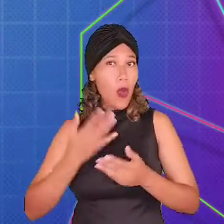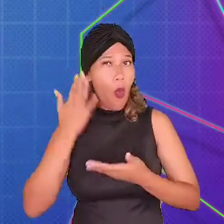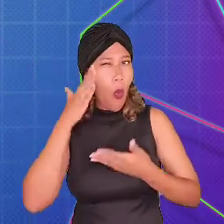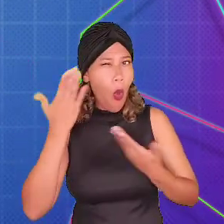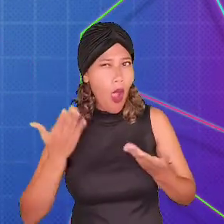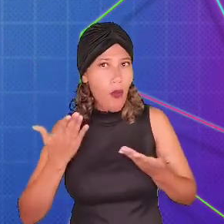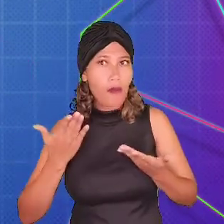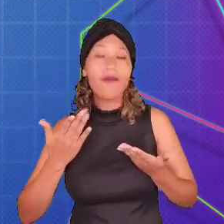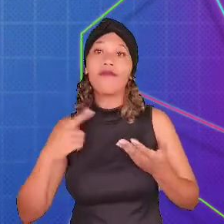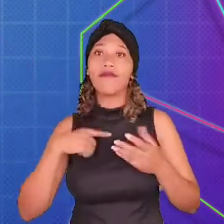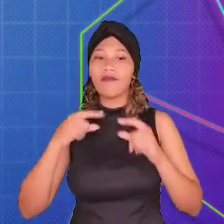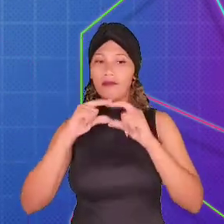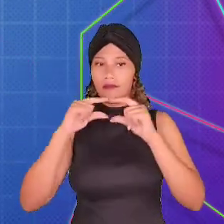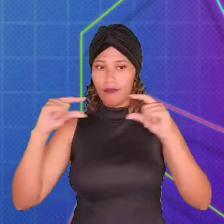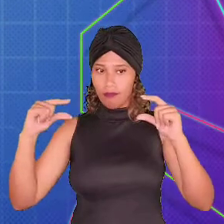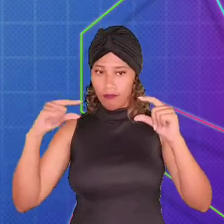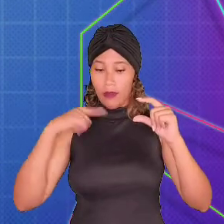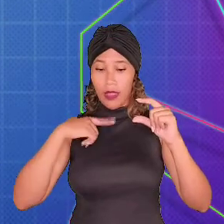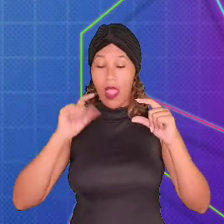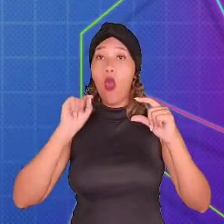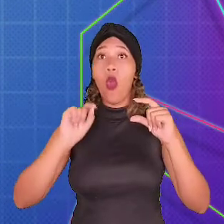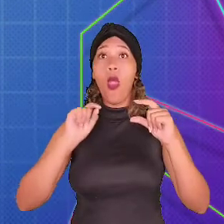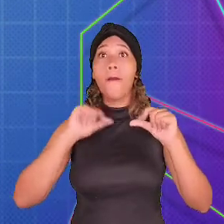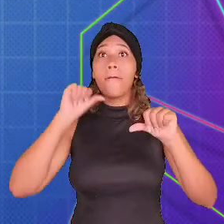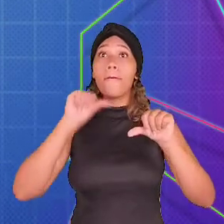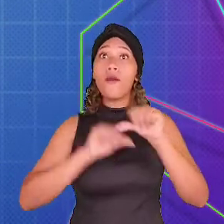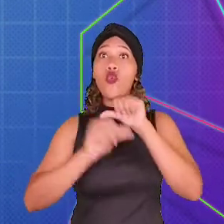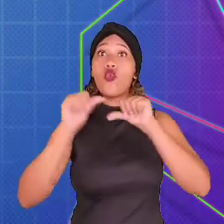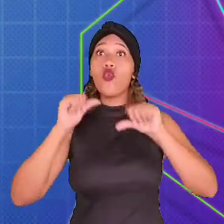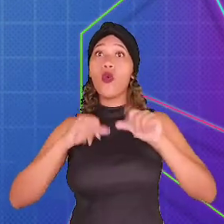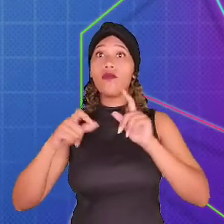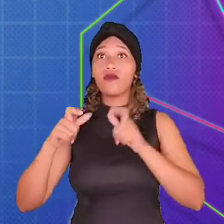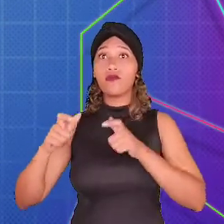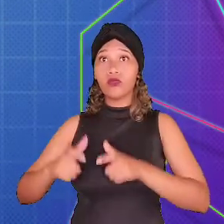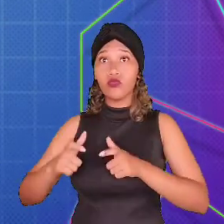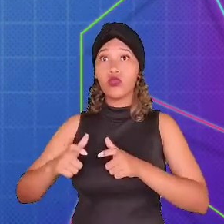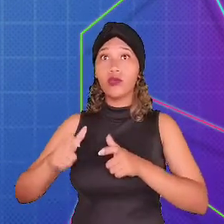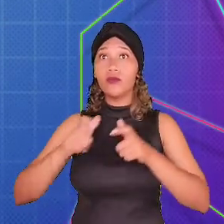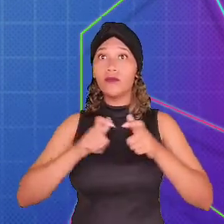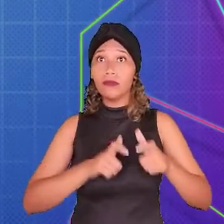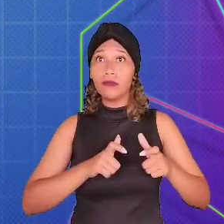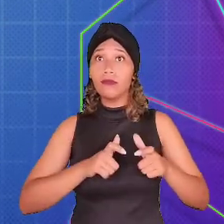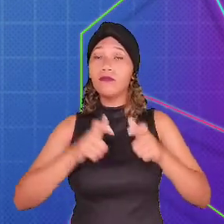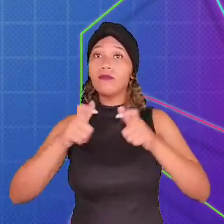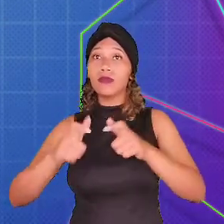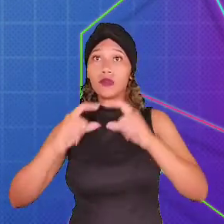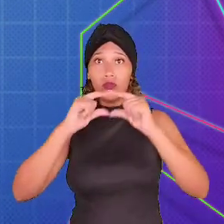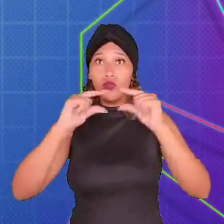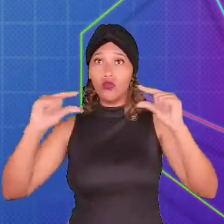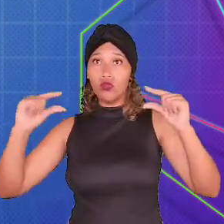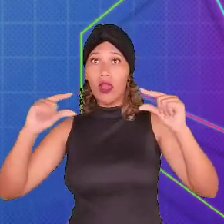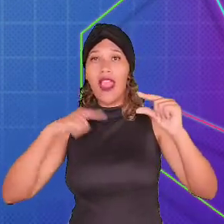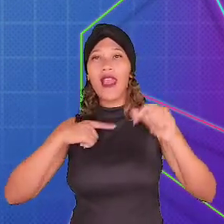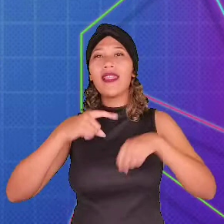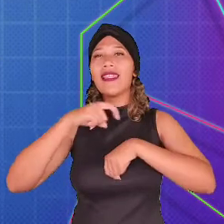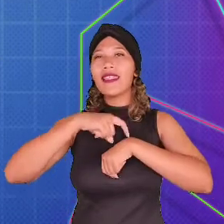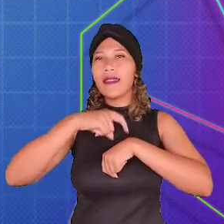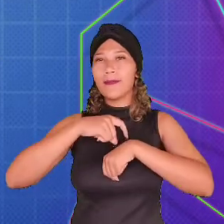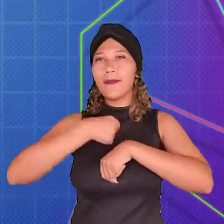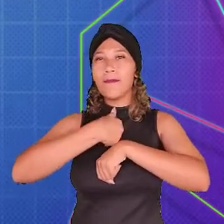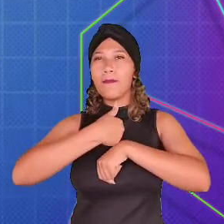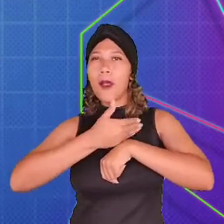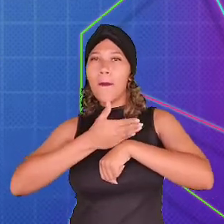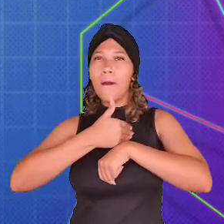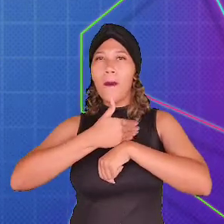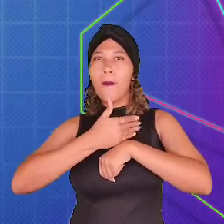Barra de Estação Indica a mudança de estação conforme a partida avança. É uma espécie de cronômetro que indica ao jogador quanto